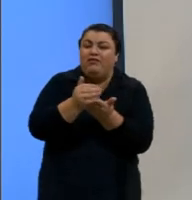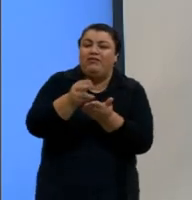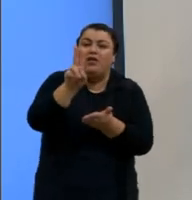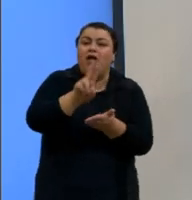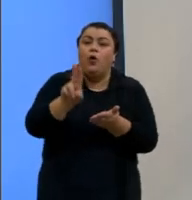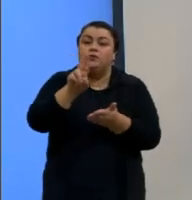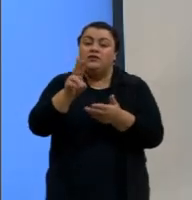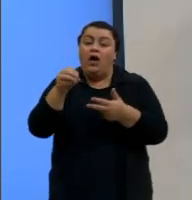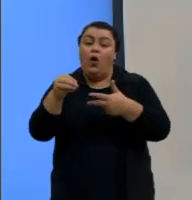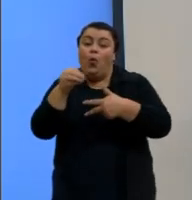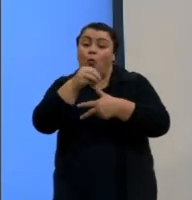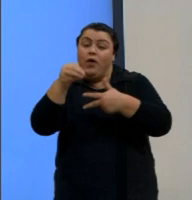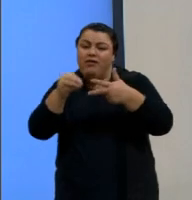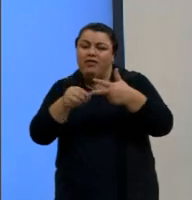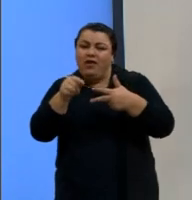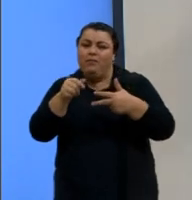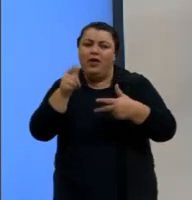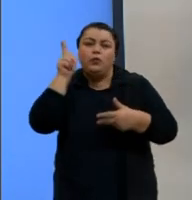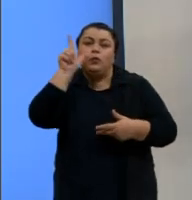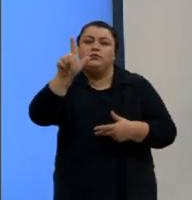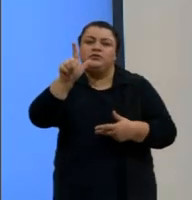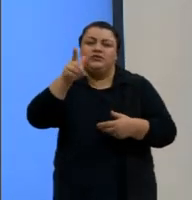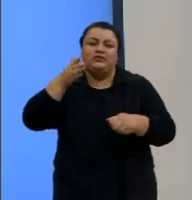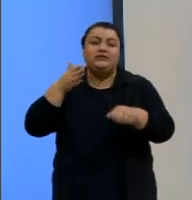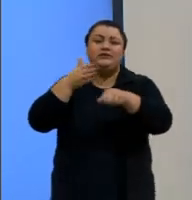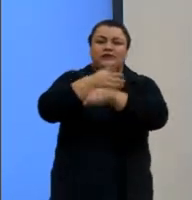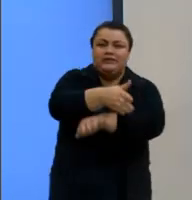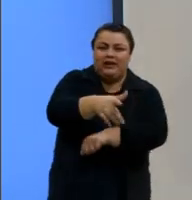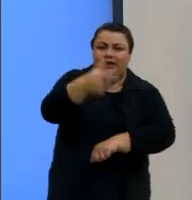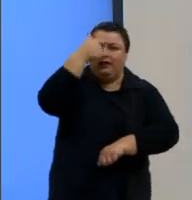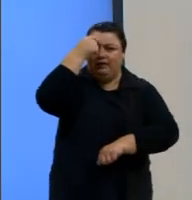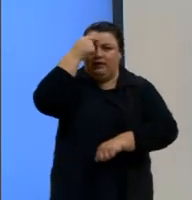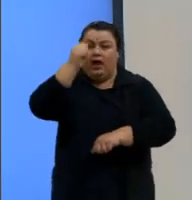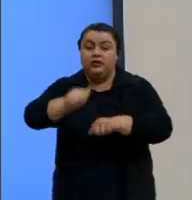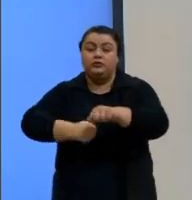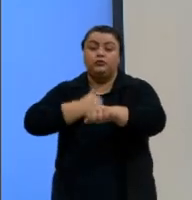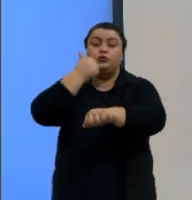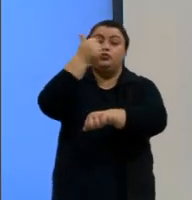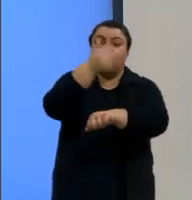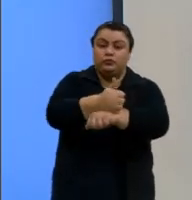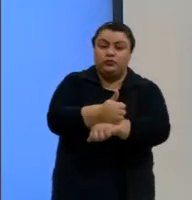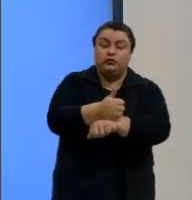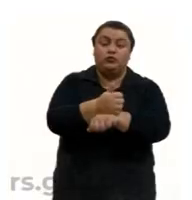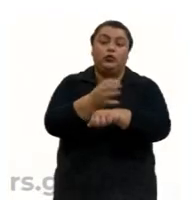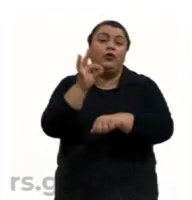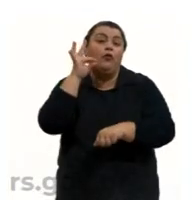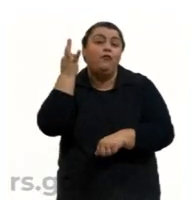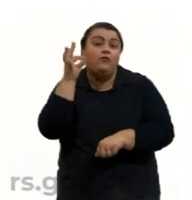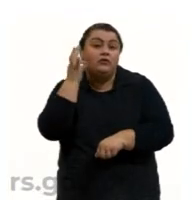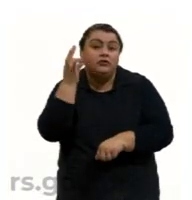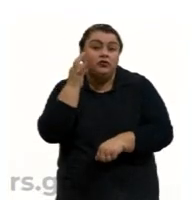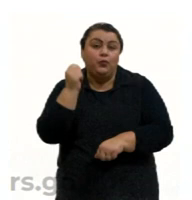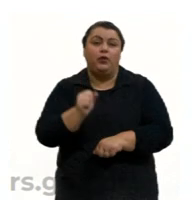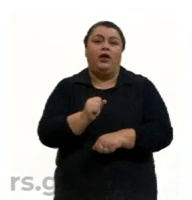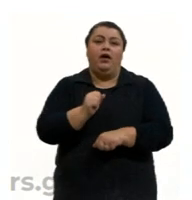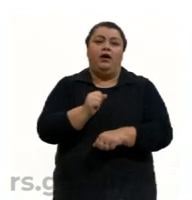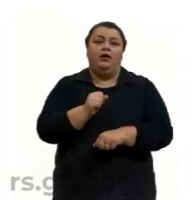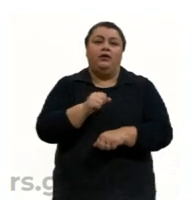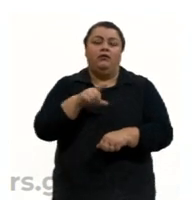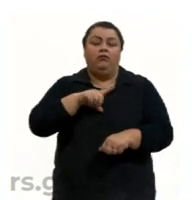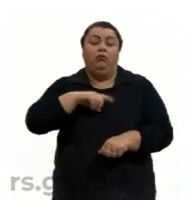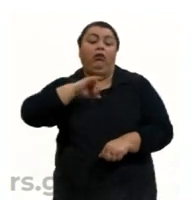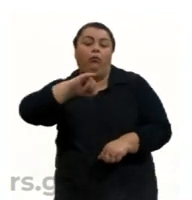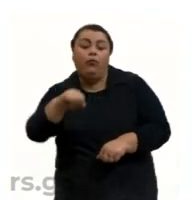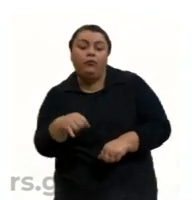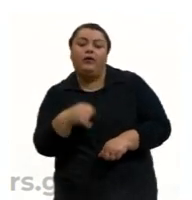nas universidades, substituindo, essas universidades então substituem o vestibular. Além da possibilidade de